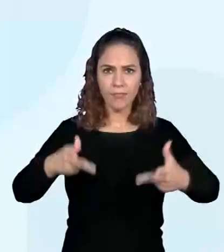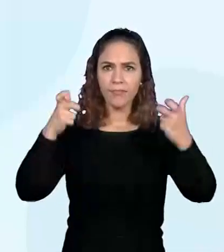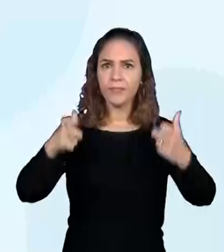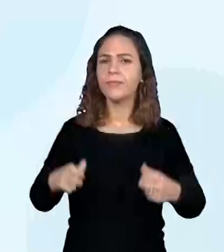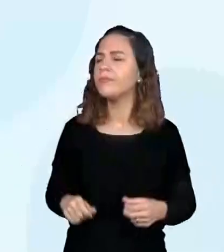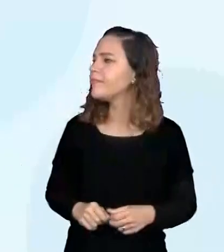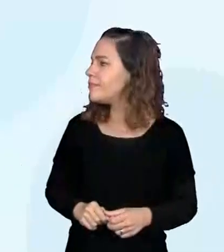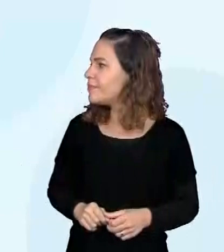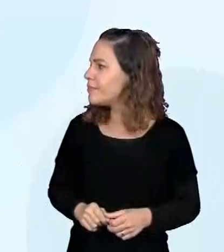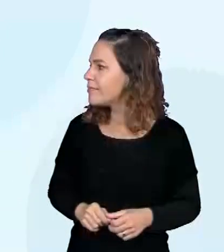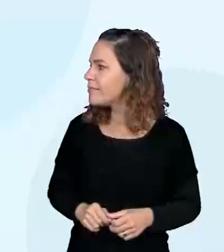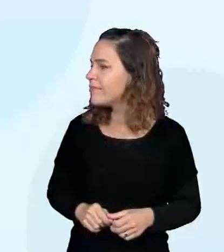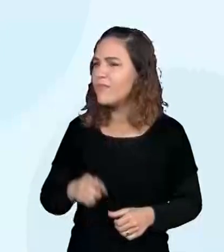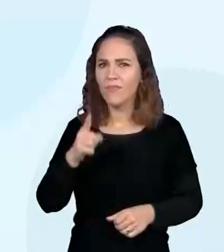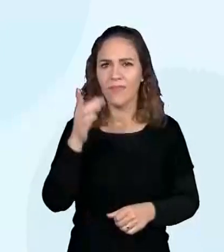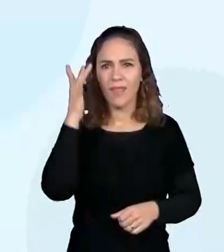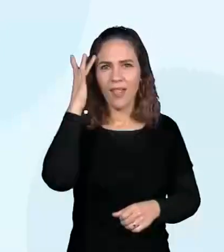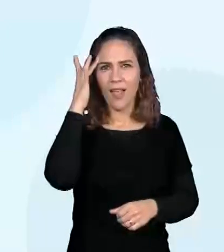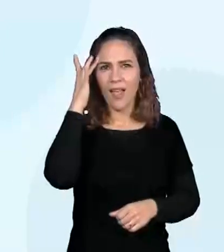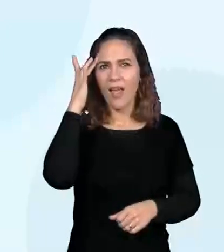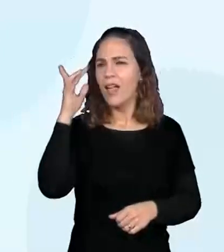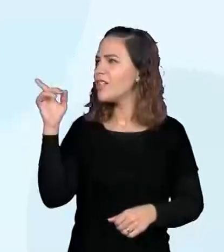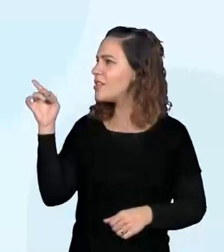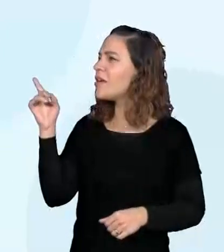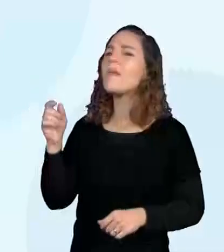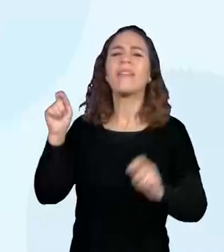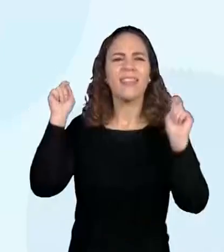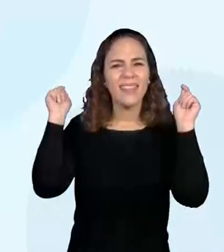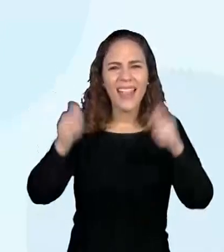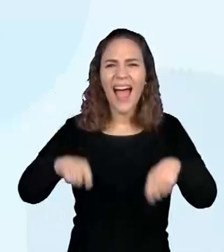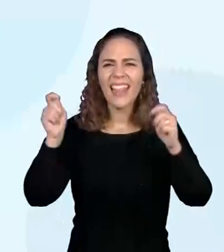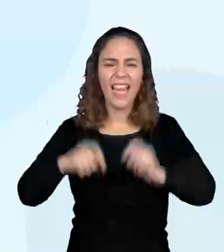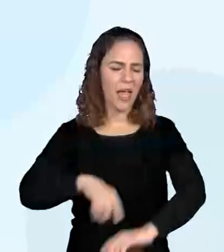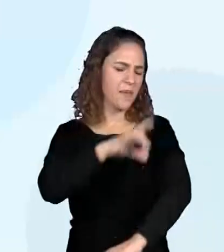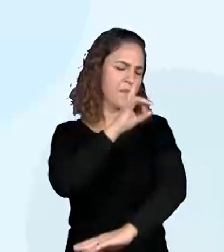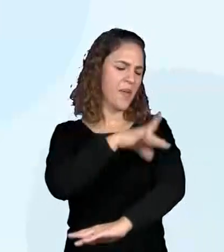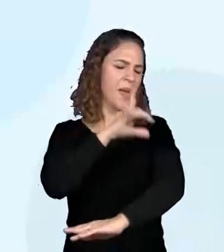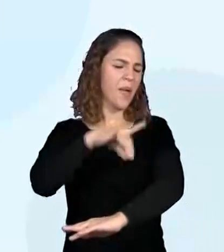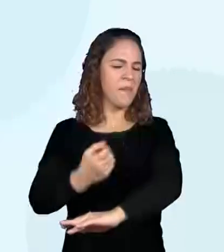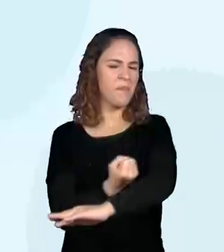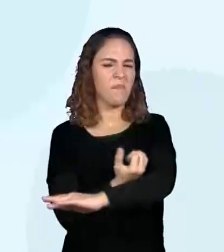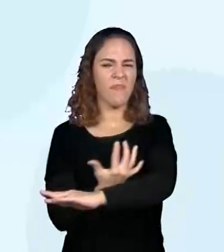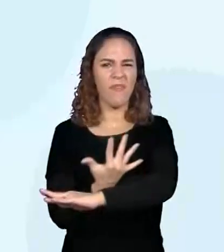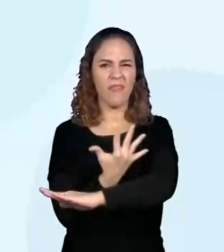Você acredita que é uma terra boa para se plantar, frutífica?